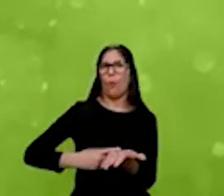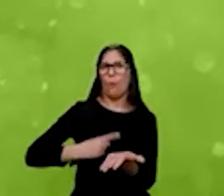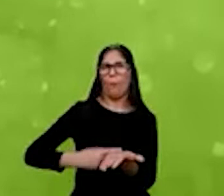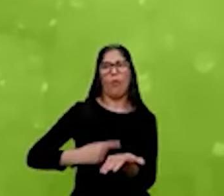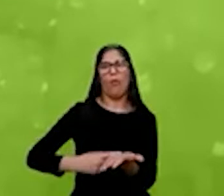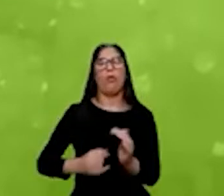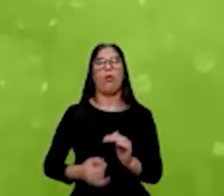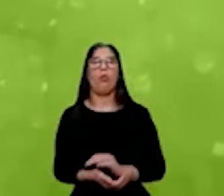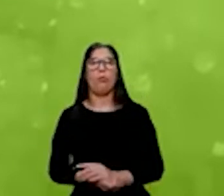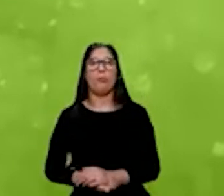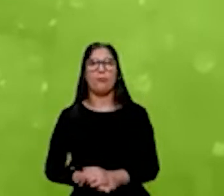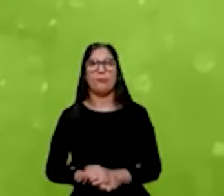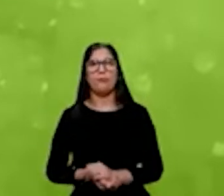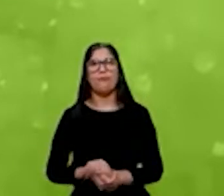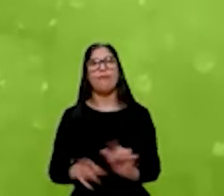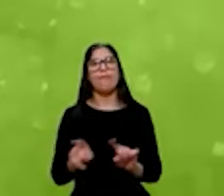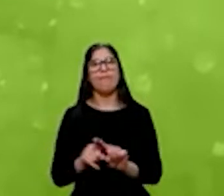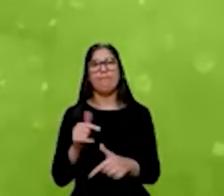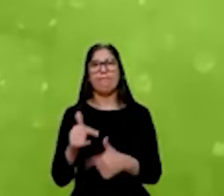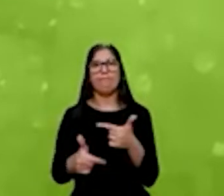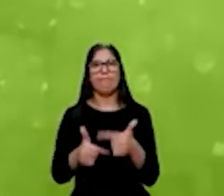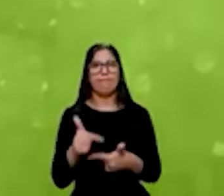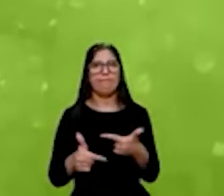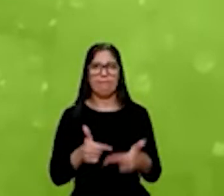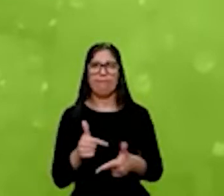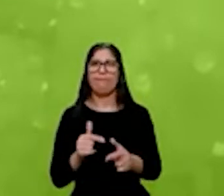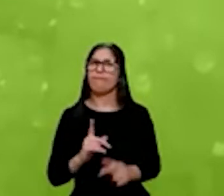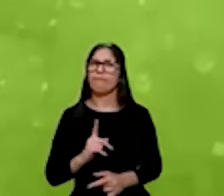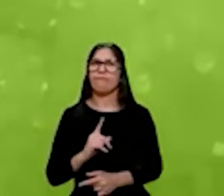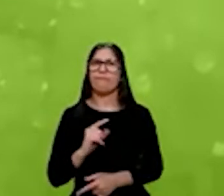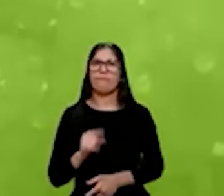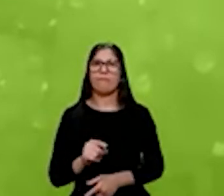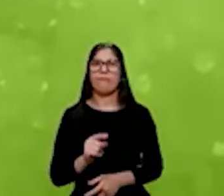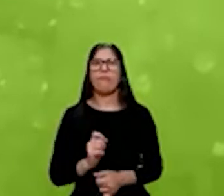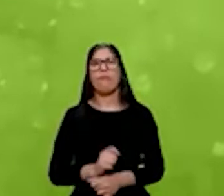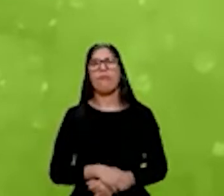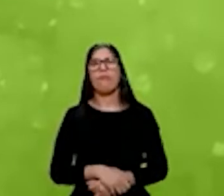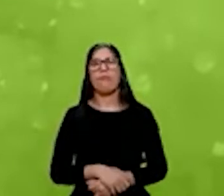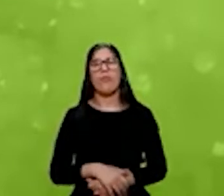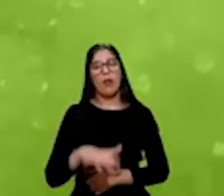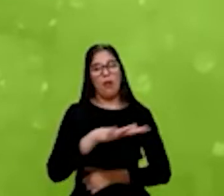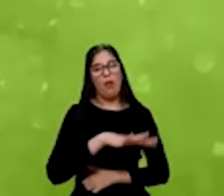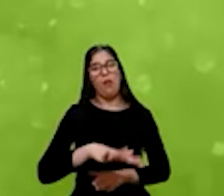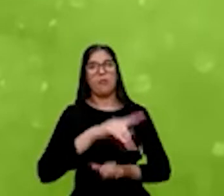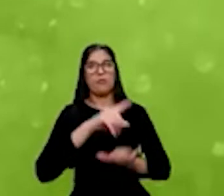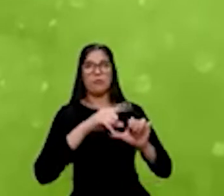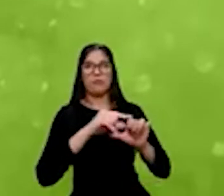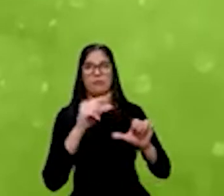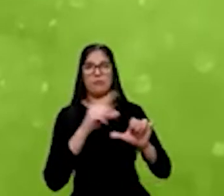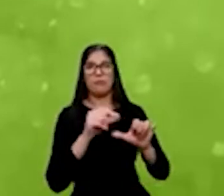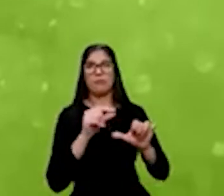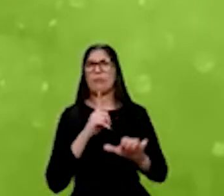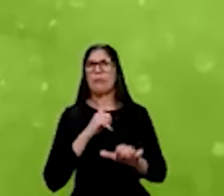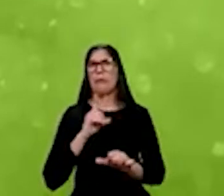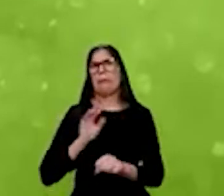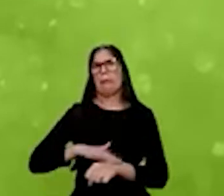atuação com o empreendedorismo há bastante tempo.